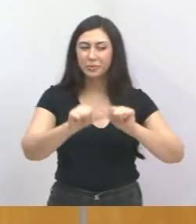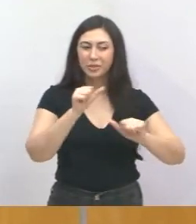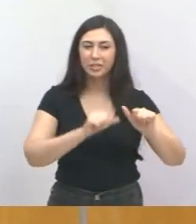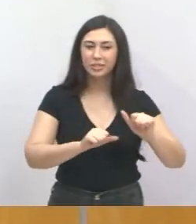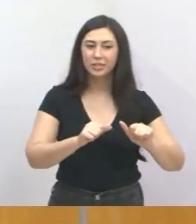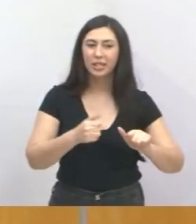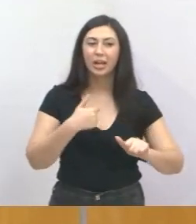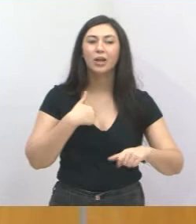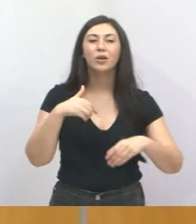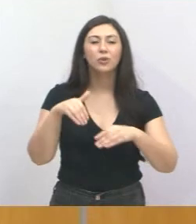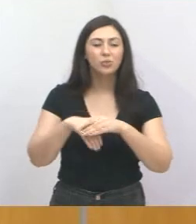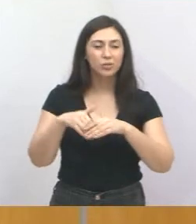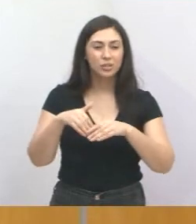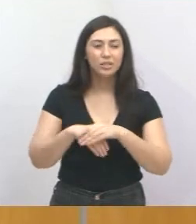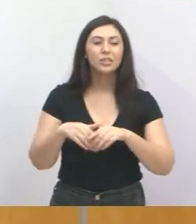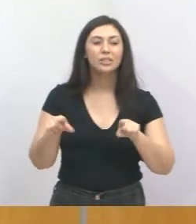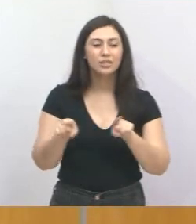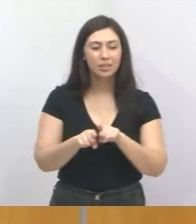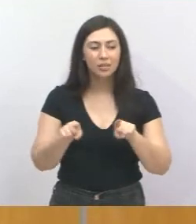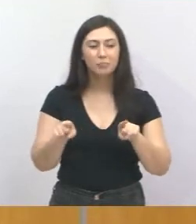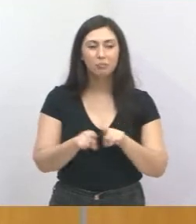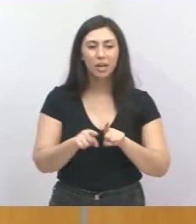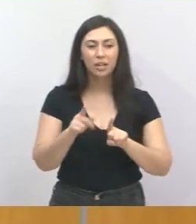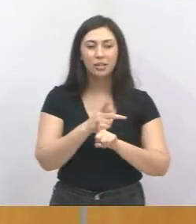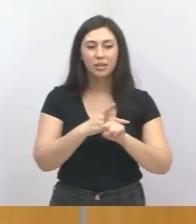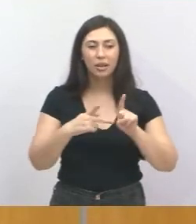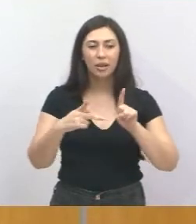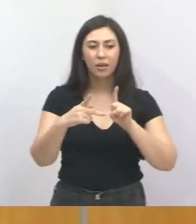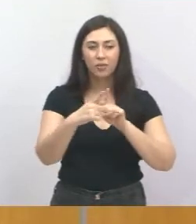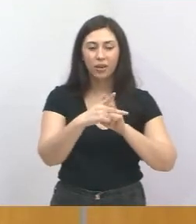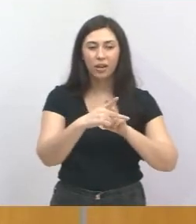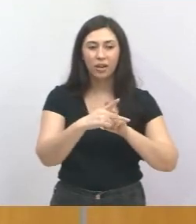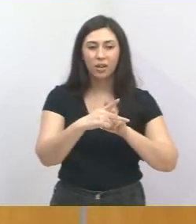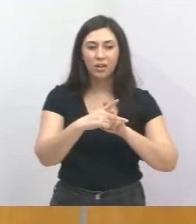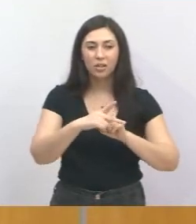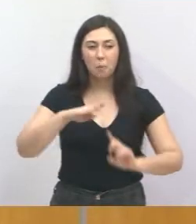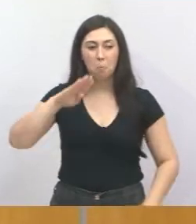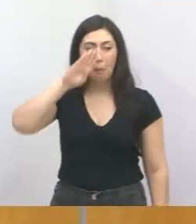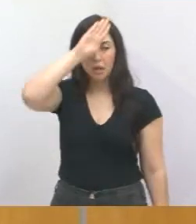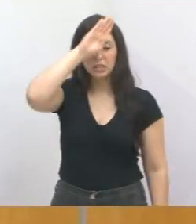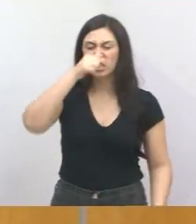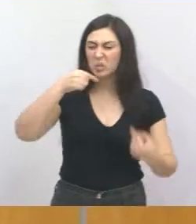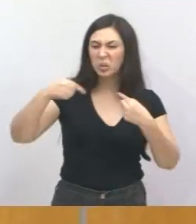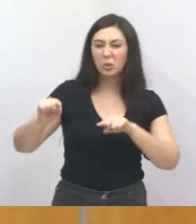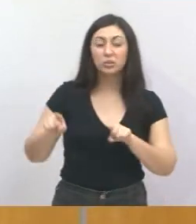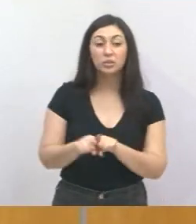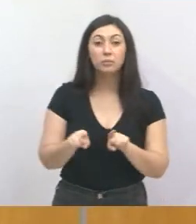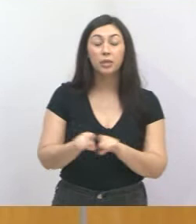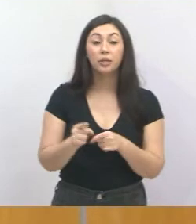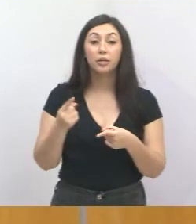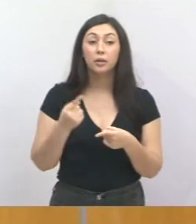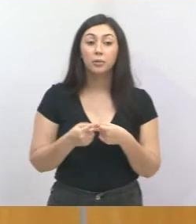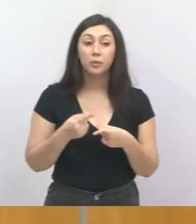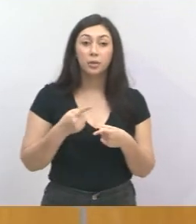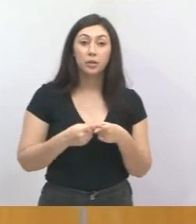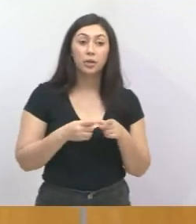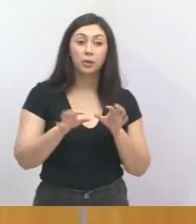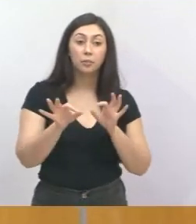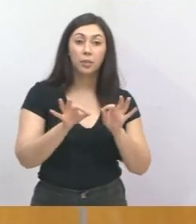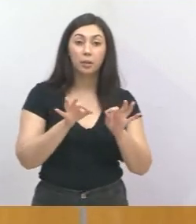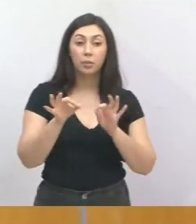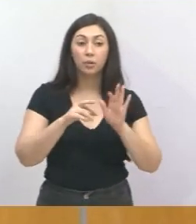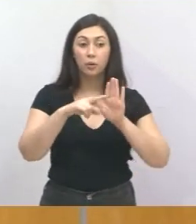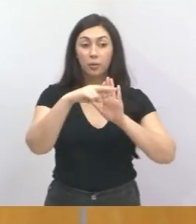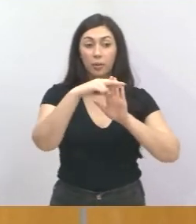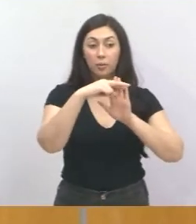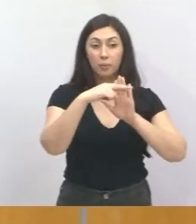votaria contra a reforma da Previdência de Jair Messias Bolsonaro, porque ele implementou uma regra